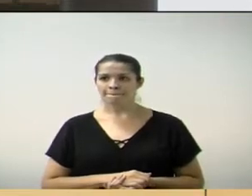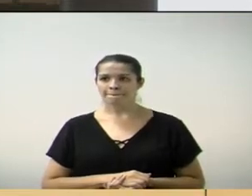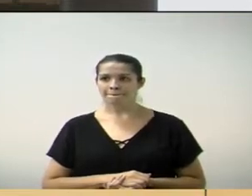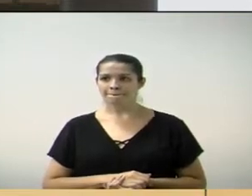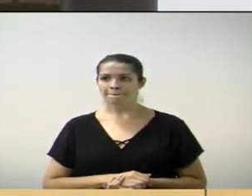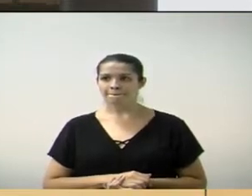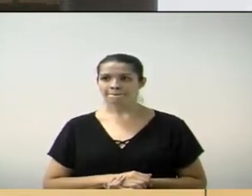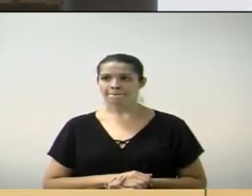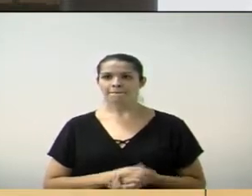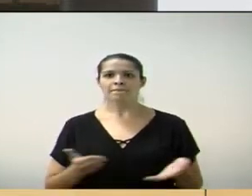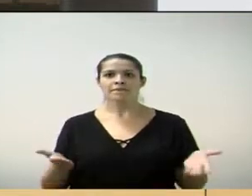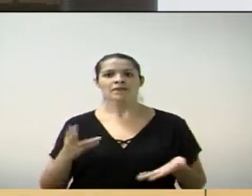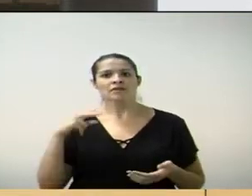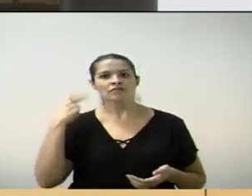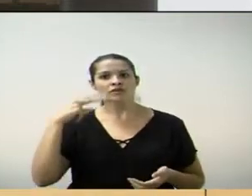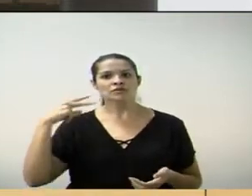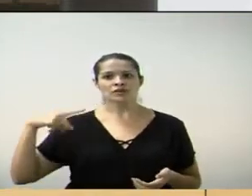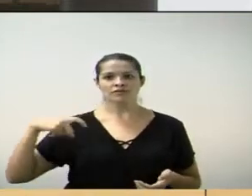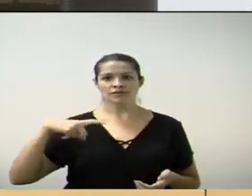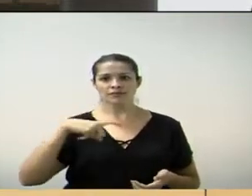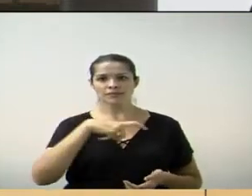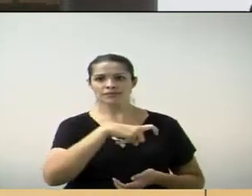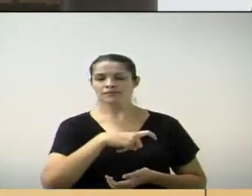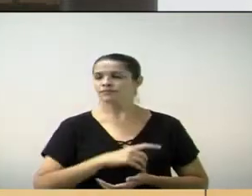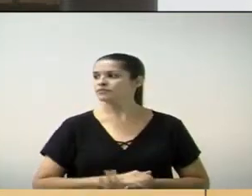Com a palavra, vereadora Fábia Ramalho.